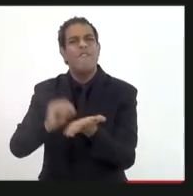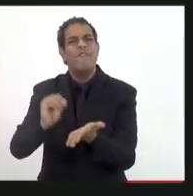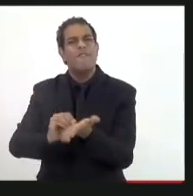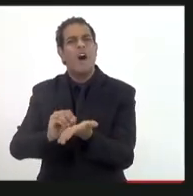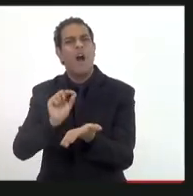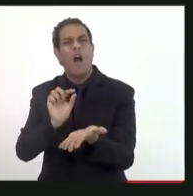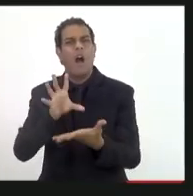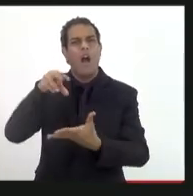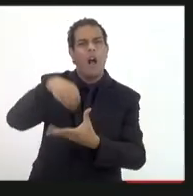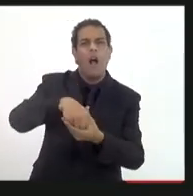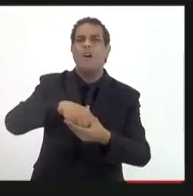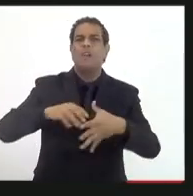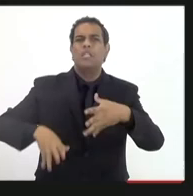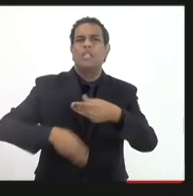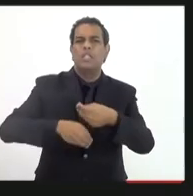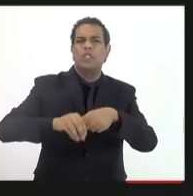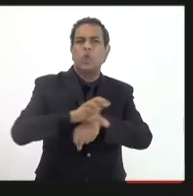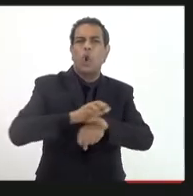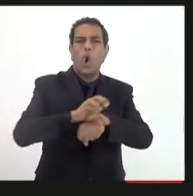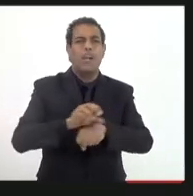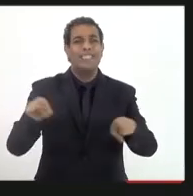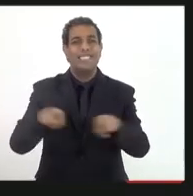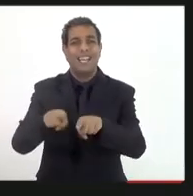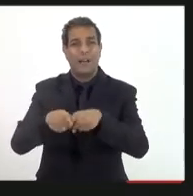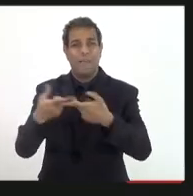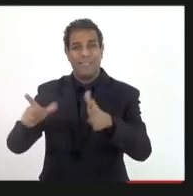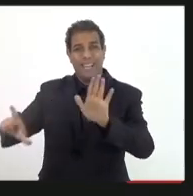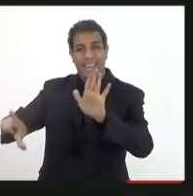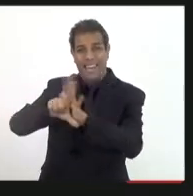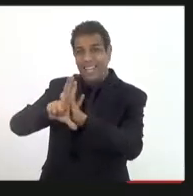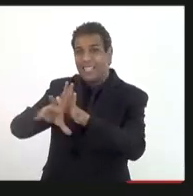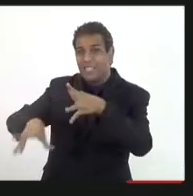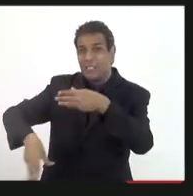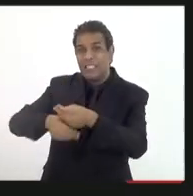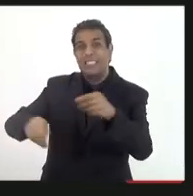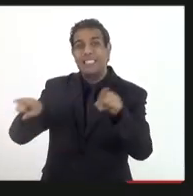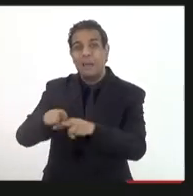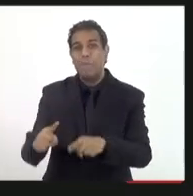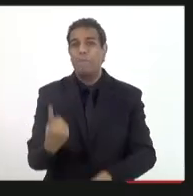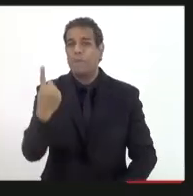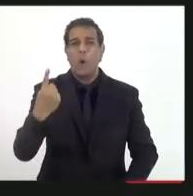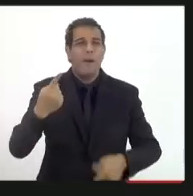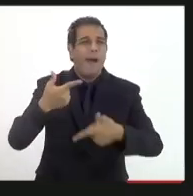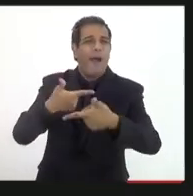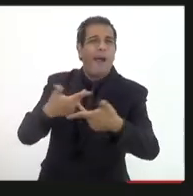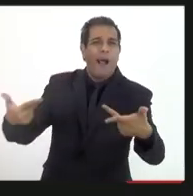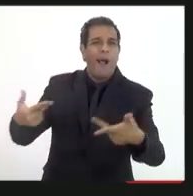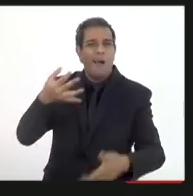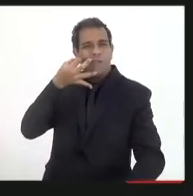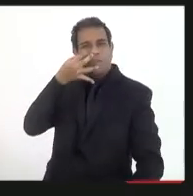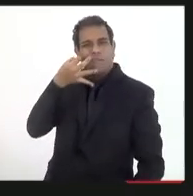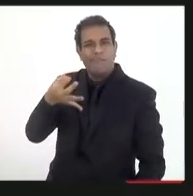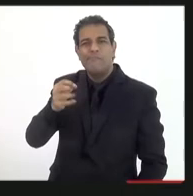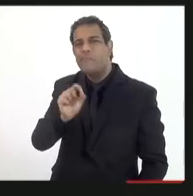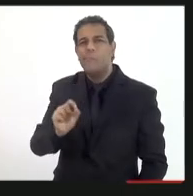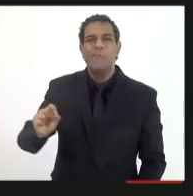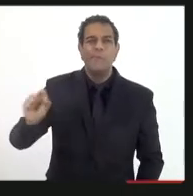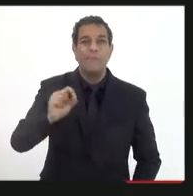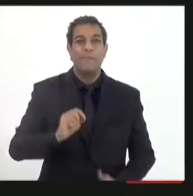emenda constitucional, mas fundamentalmente agora na lei complementar. E um deles que eu gostaria de me é a questão da